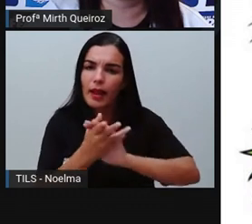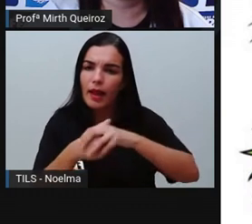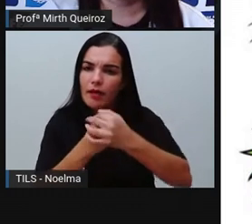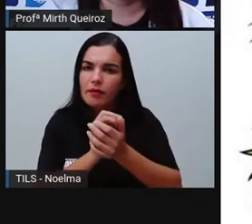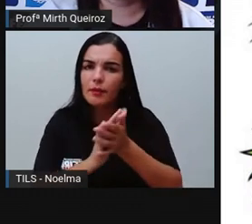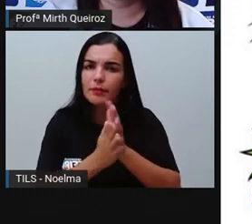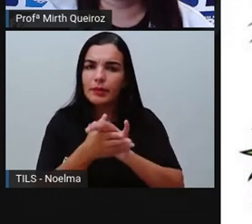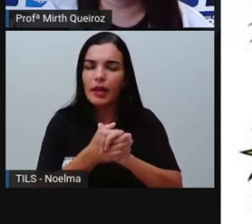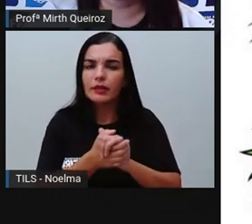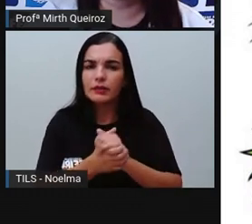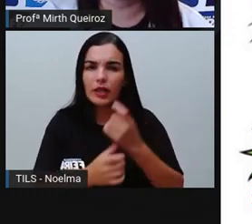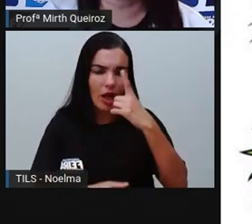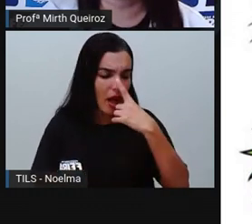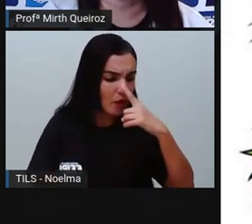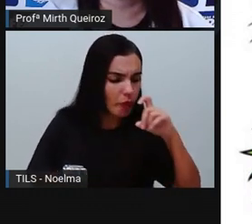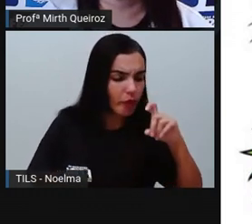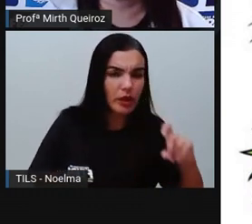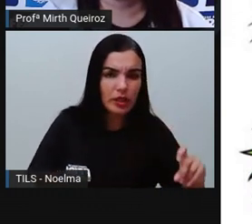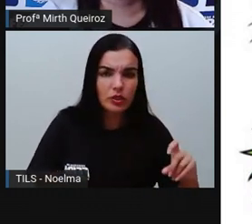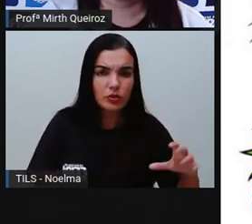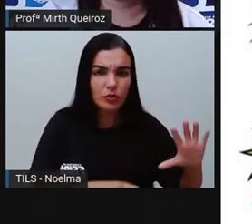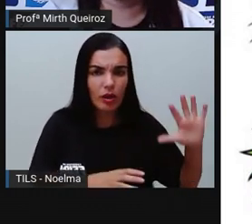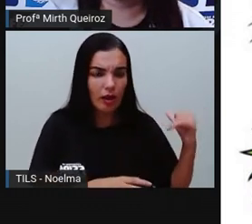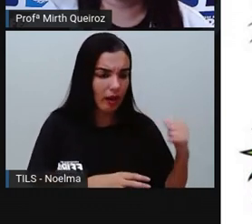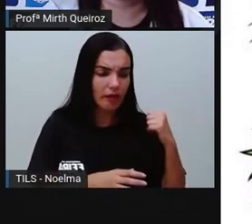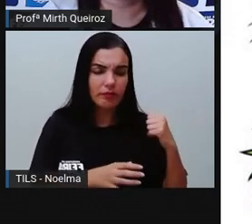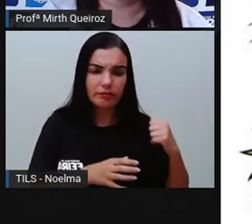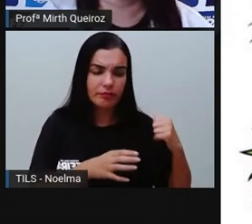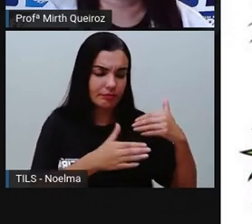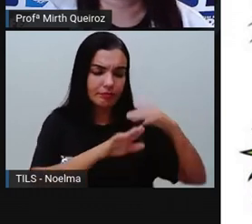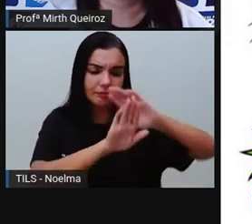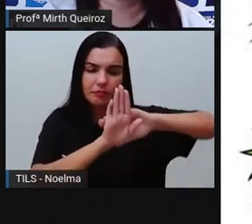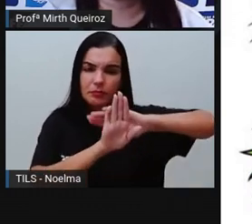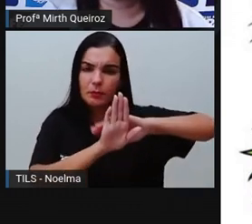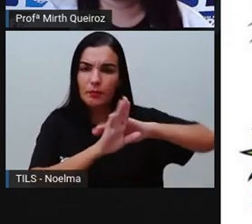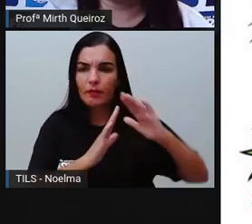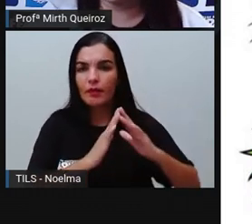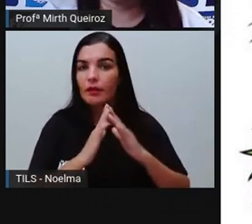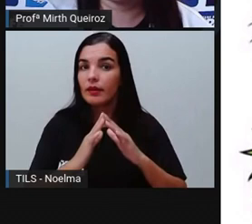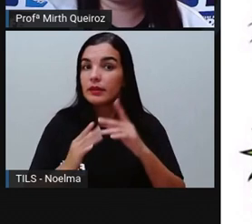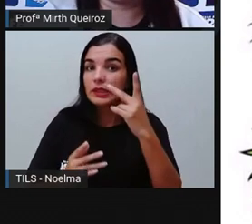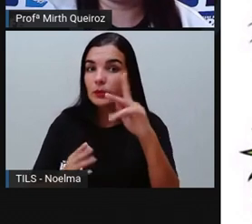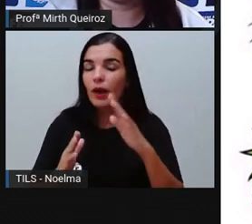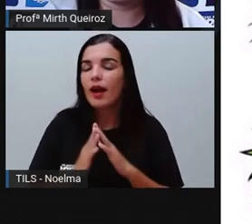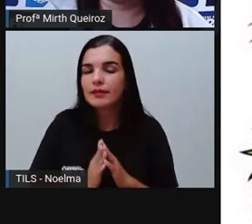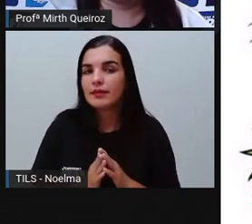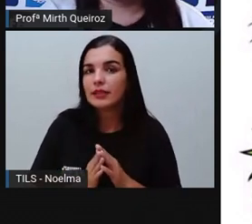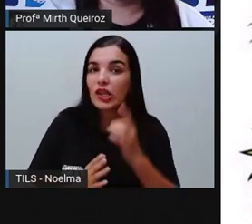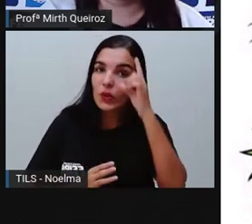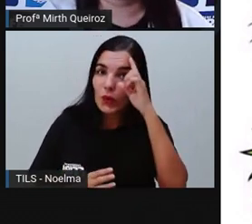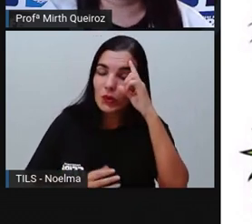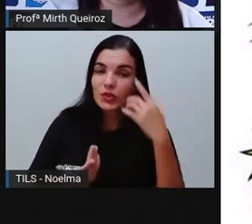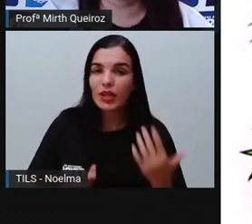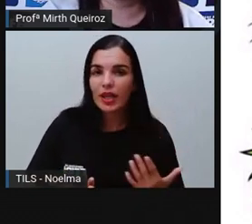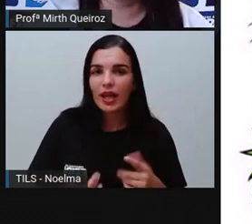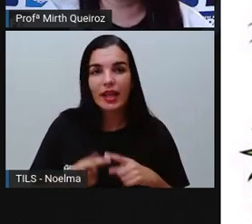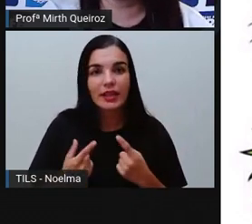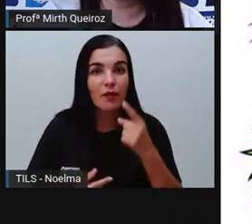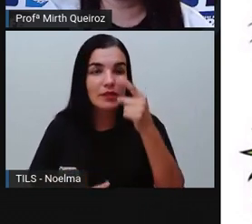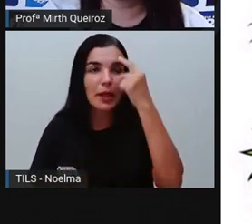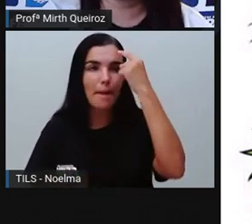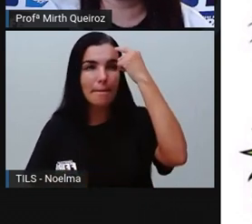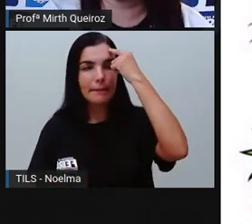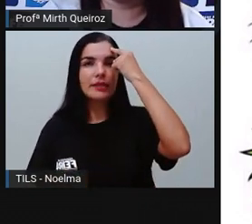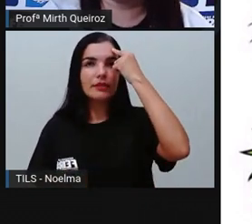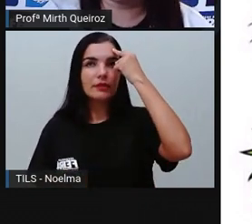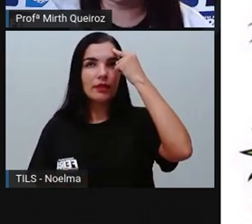do quintal. Analise a quantidade de lixo ali que é produzido na casa de vocês por dia, né? Agora vocês pensam